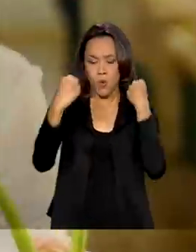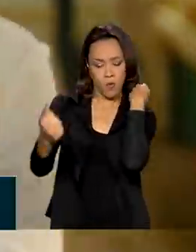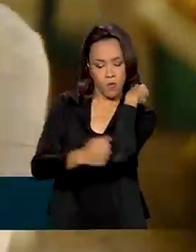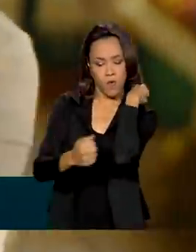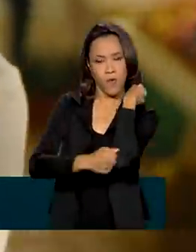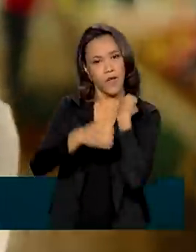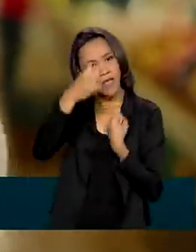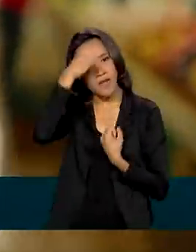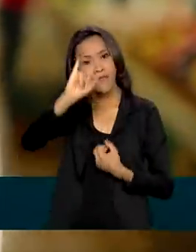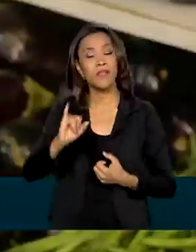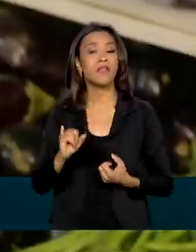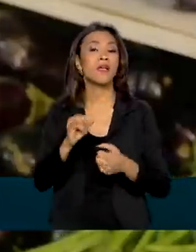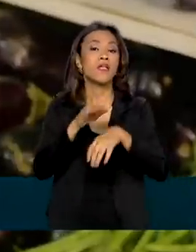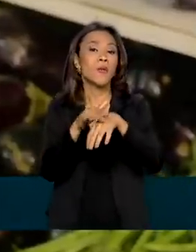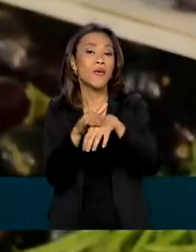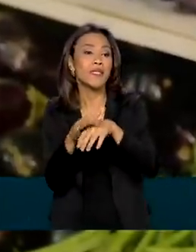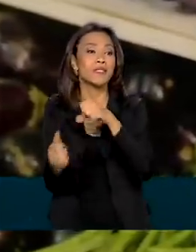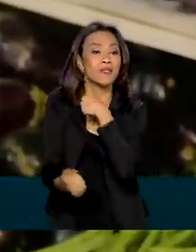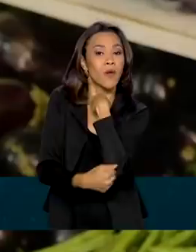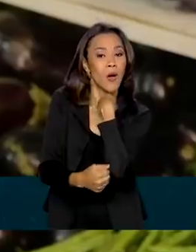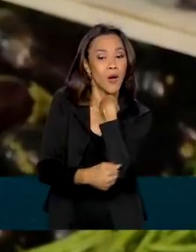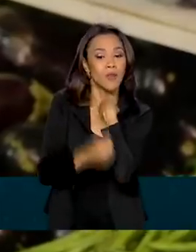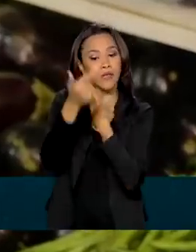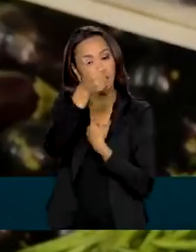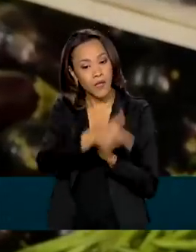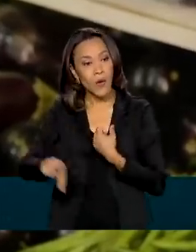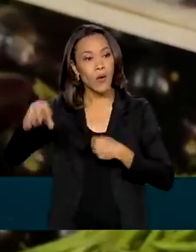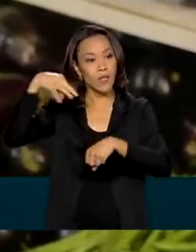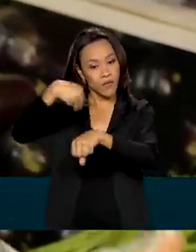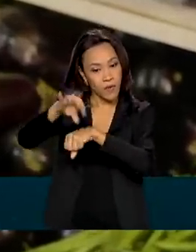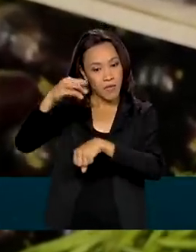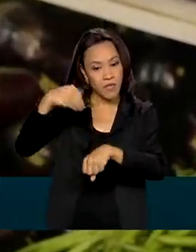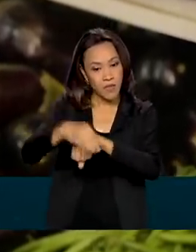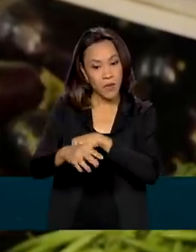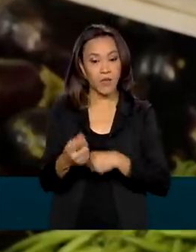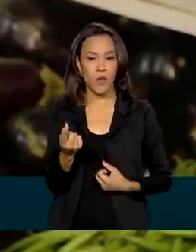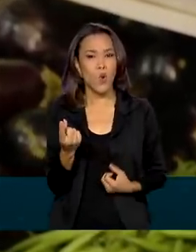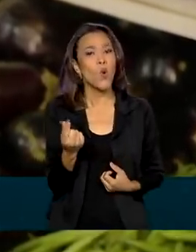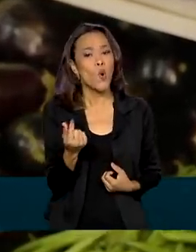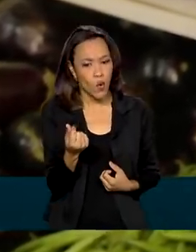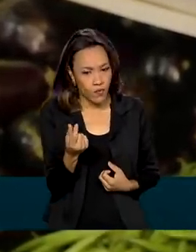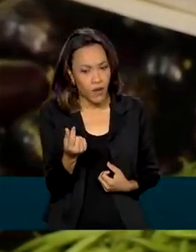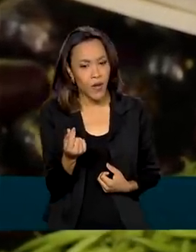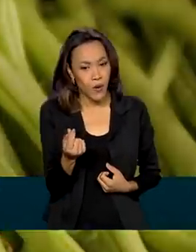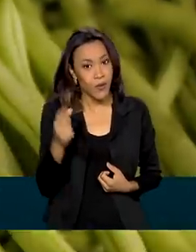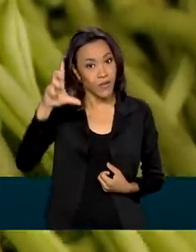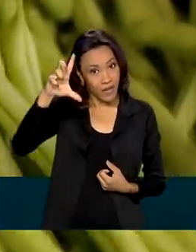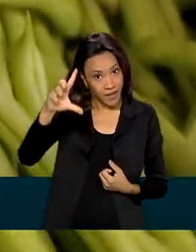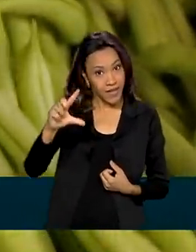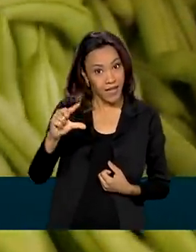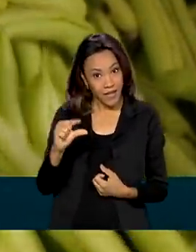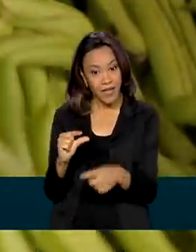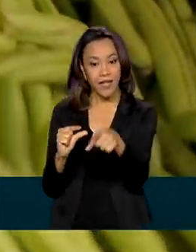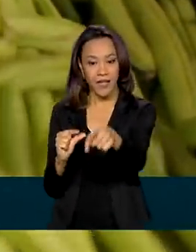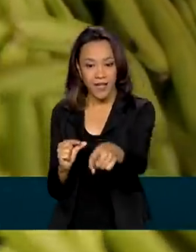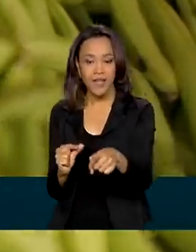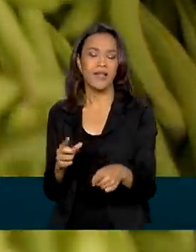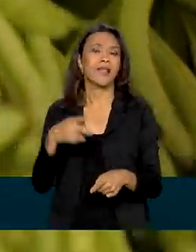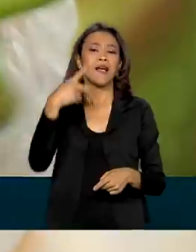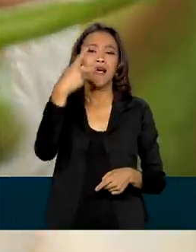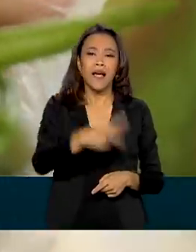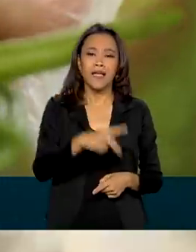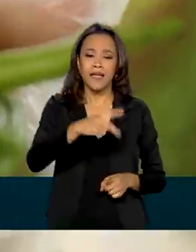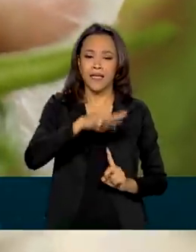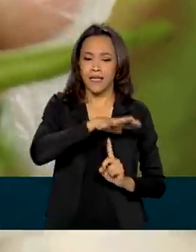osteoporose. E tem mais um benefício importante. O preço da vagem está caindo. A ceasa de